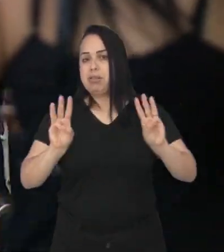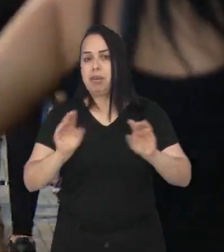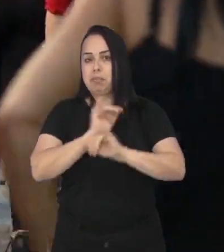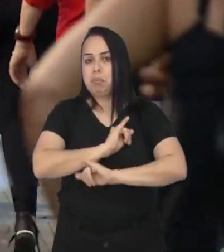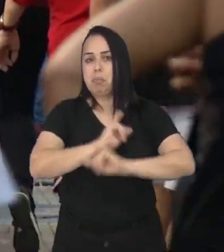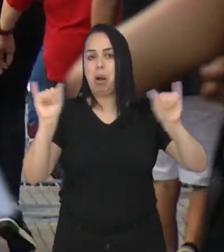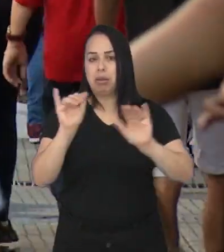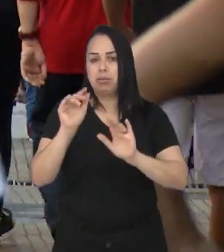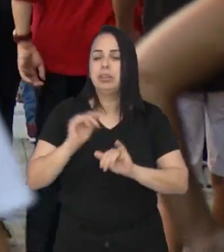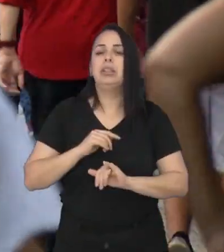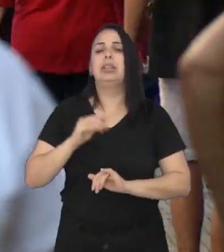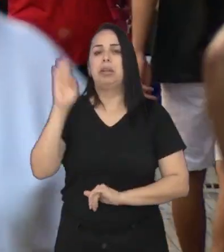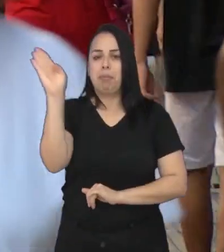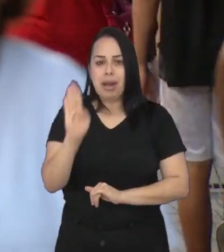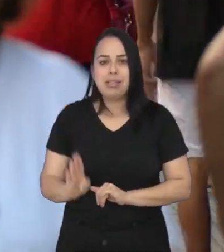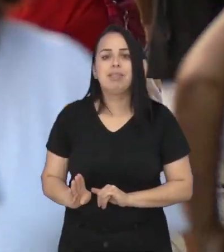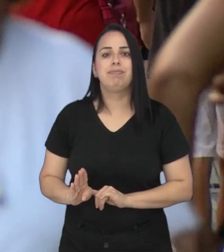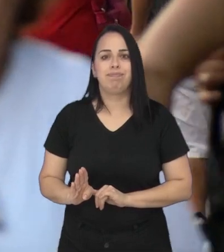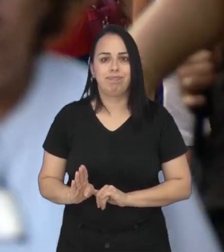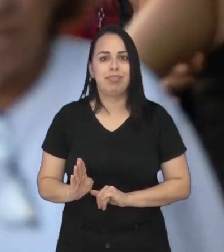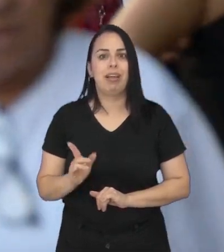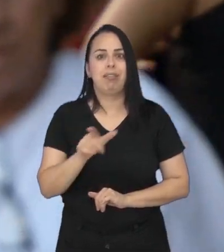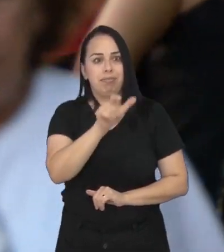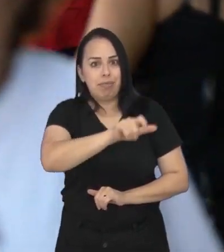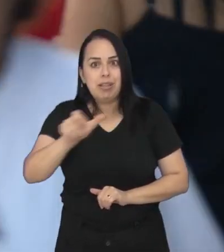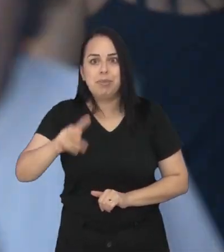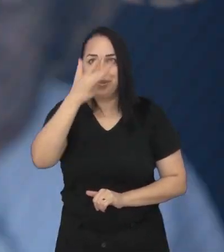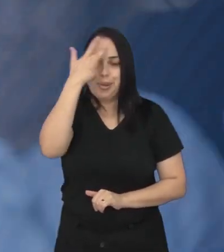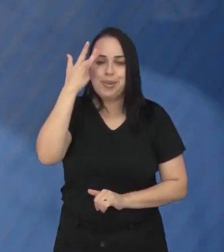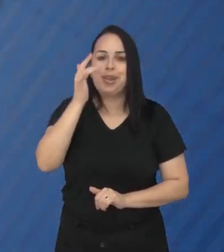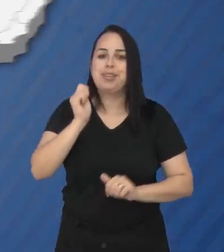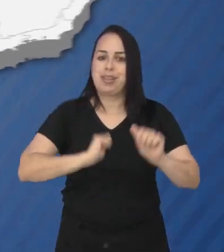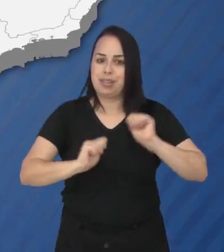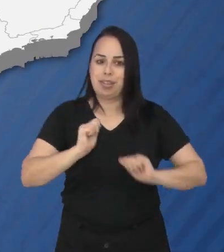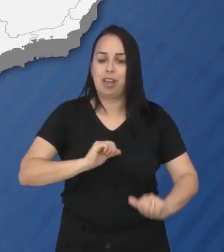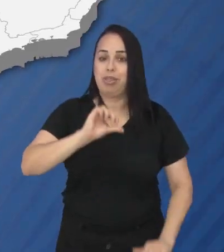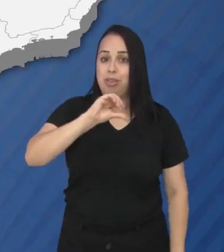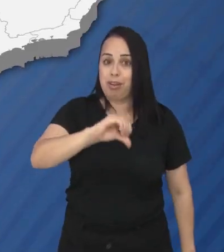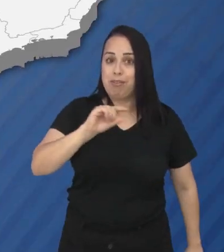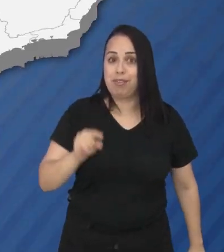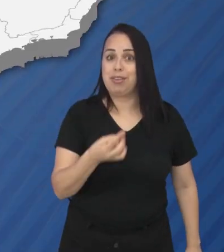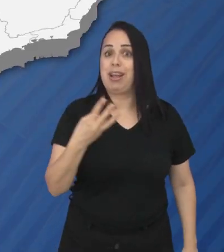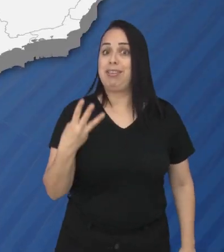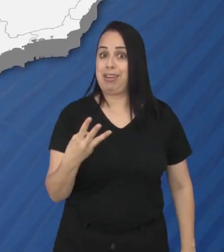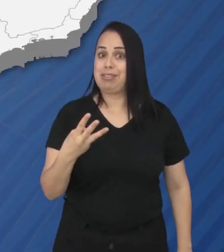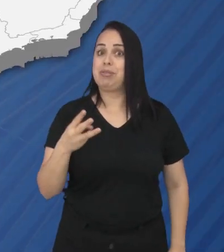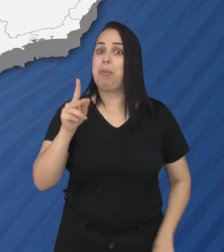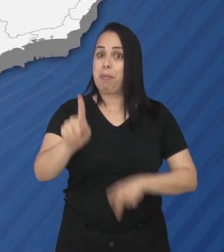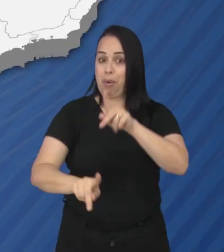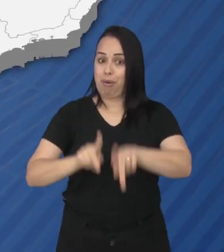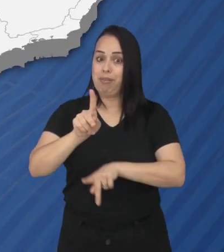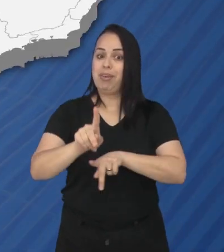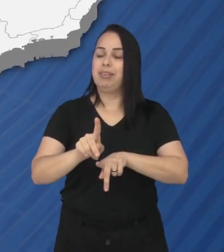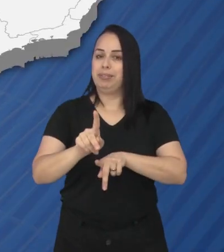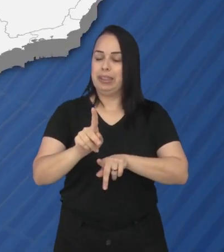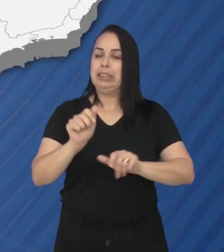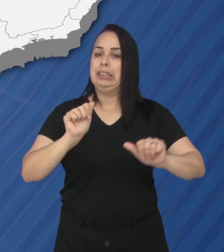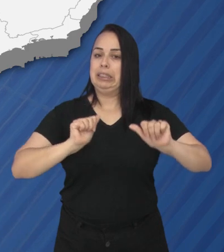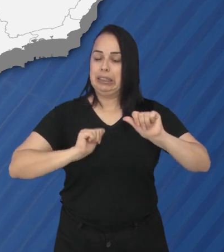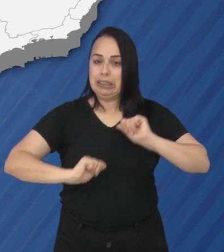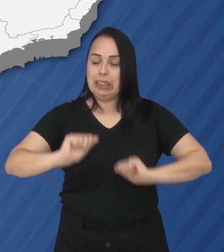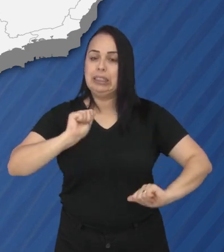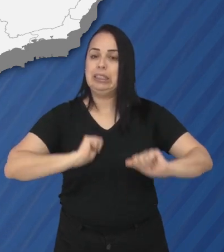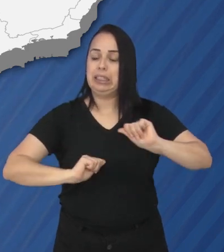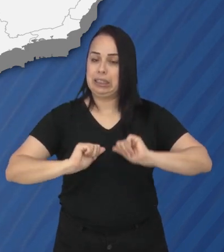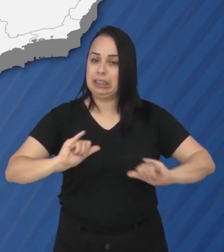apontam o Brasil como o país com o maior número de pessoas ansiosas, 9,3% da população, ou